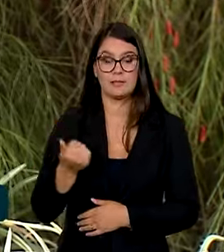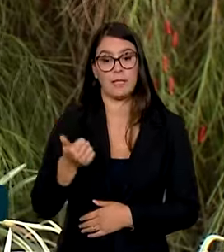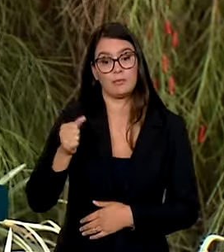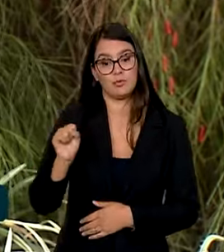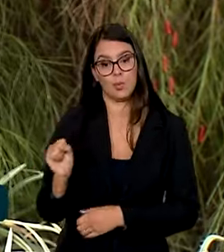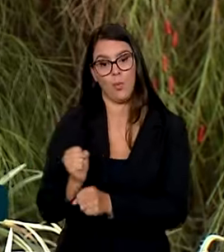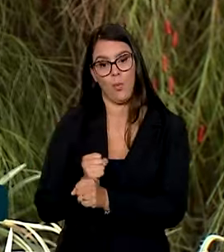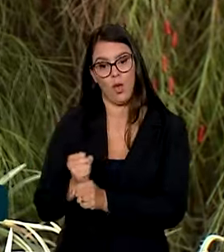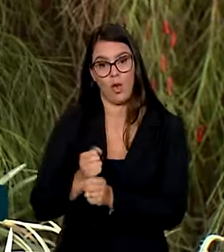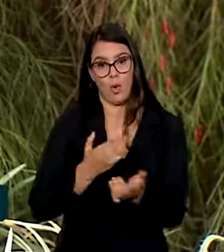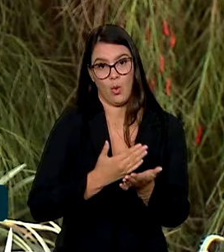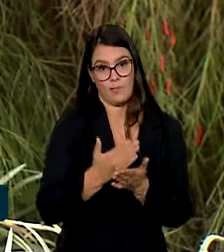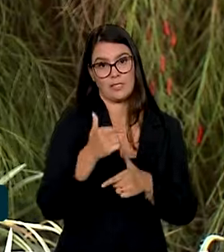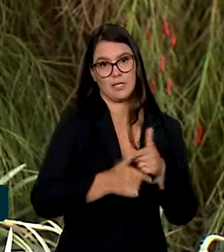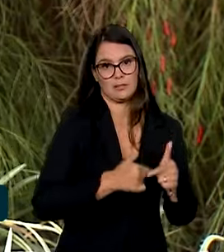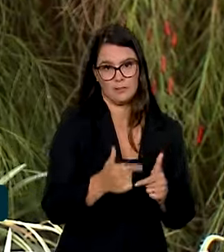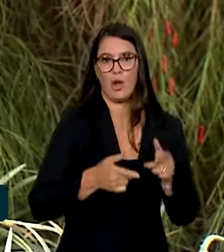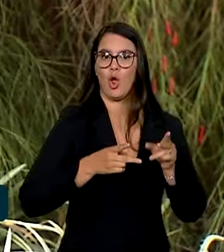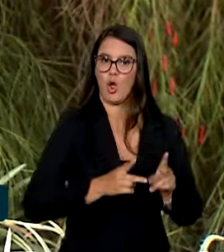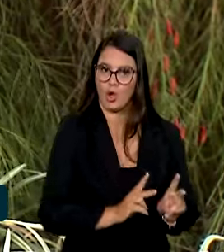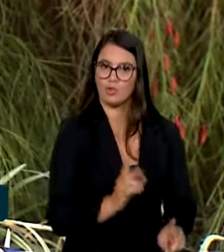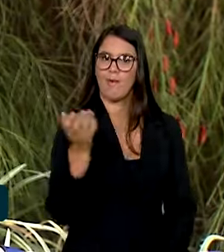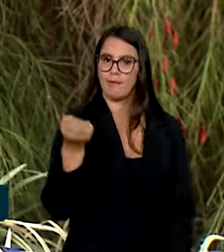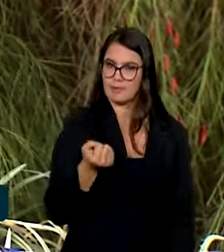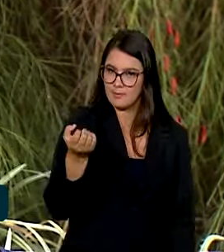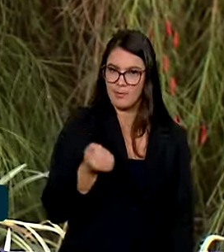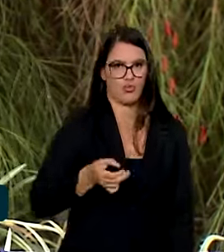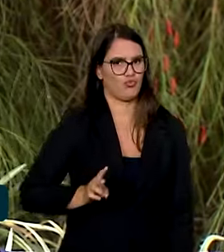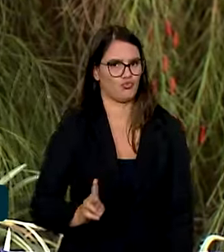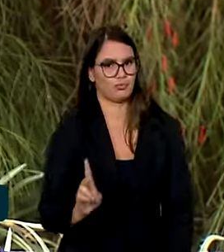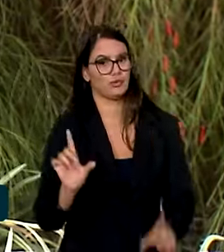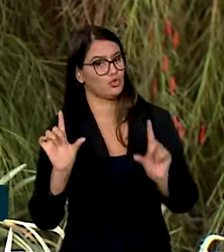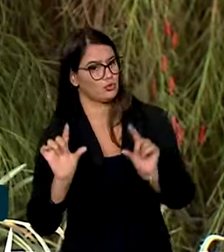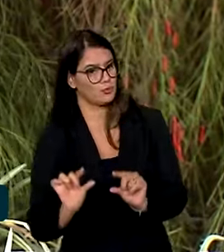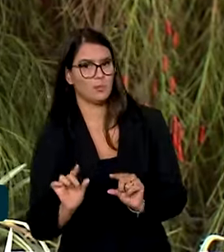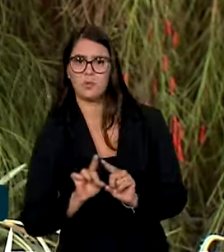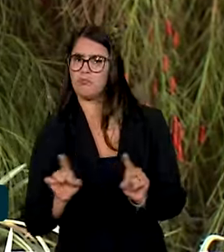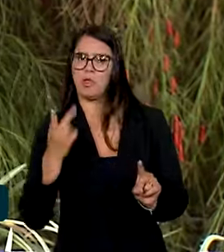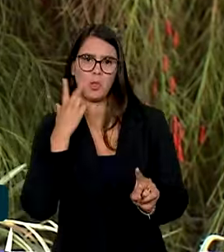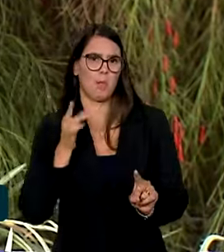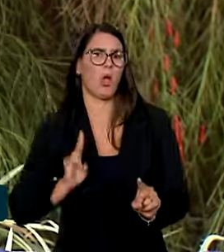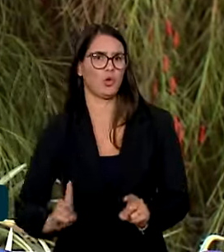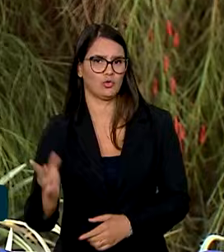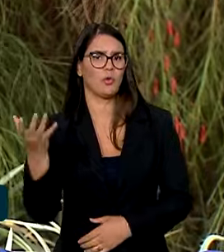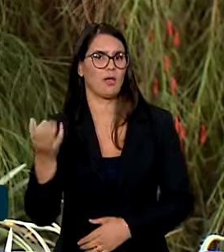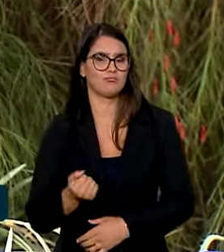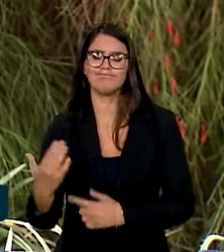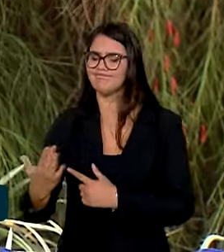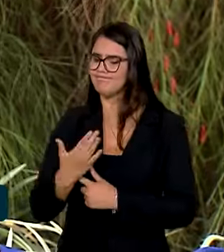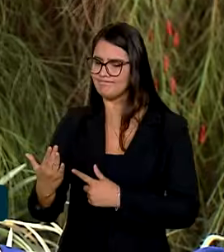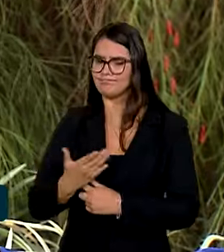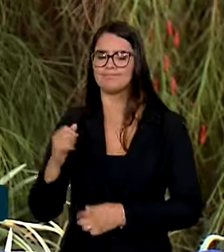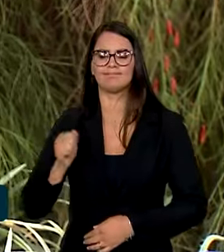anos. Comecei a trabalhar, ainda continuo recebendo. Deu uma diminuída, mas ainda continuo recebendo. E ajudou muito,